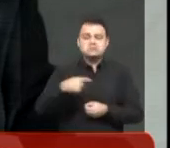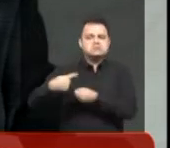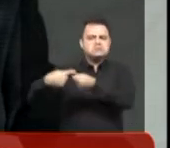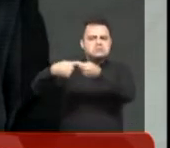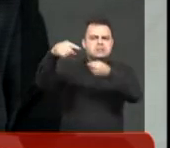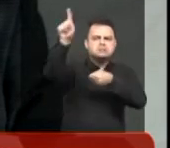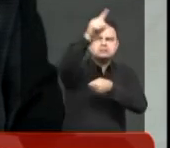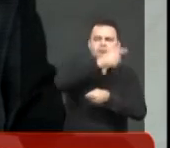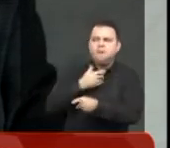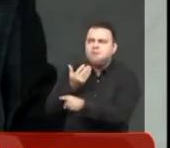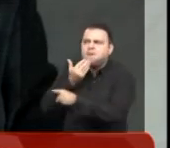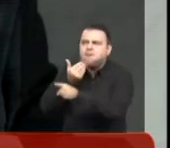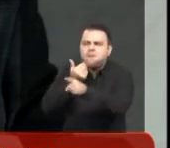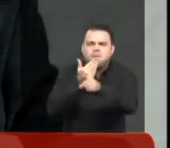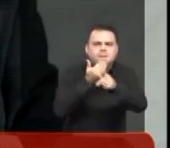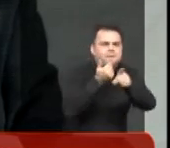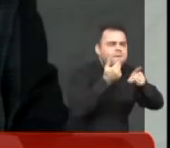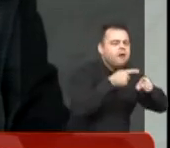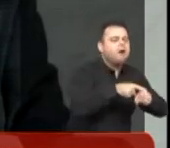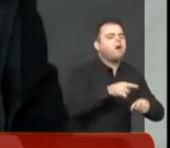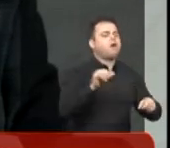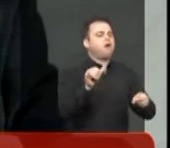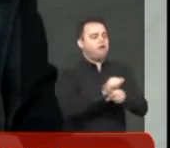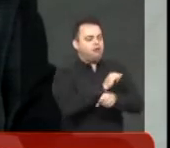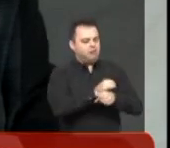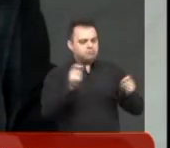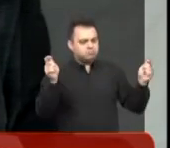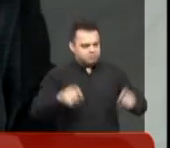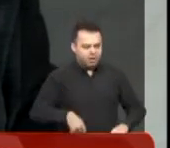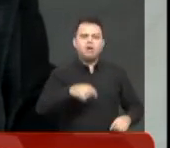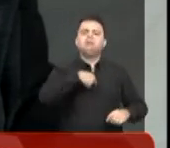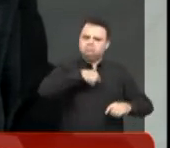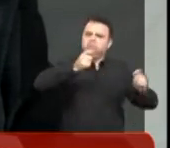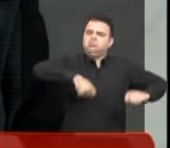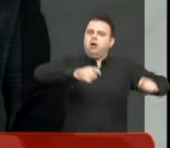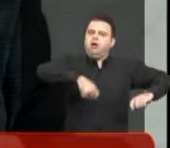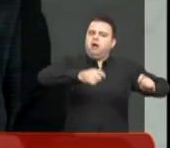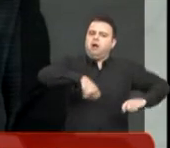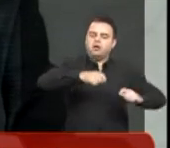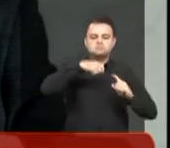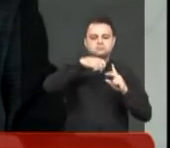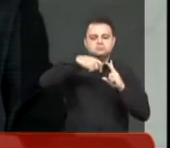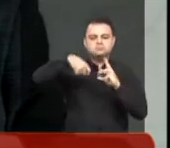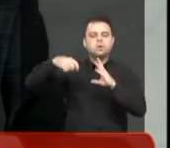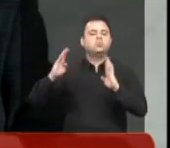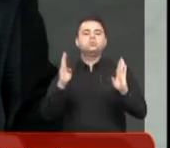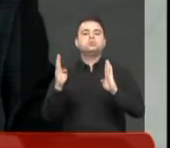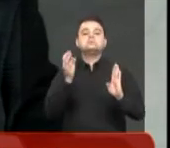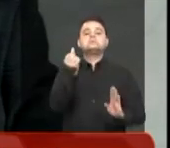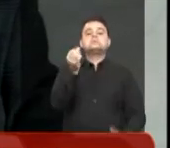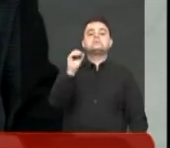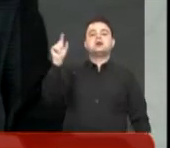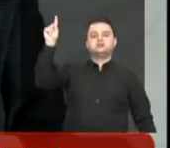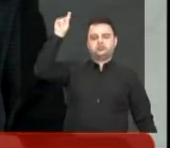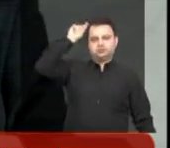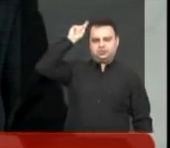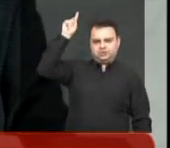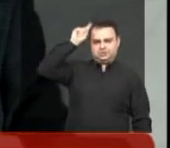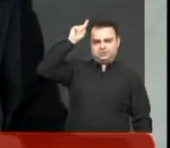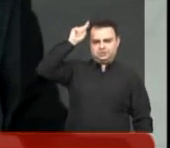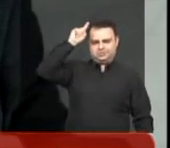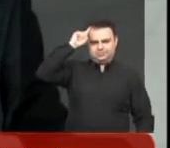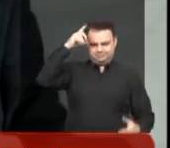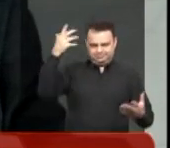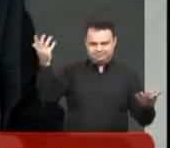cidades, com essa possibilidade, não é uma obrigatoriedade, é uma possibilidade de prorrogação em 60 dias. Dá